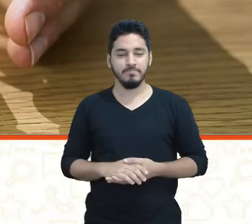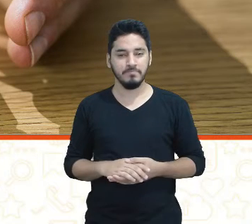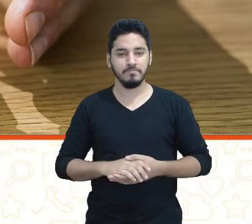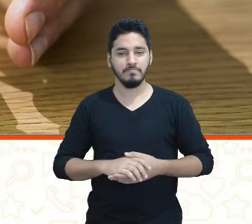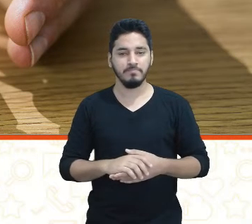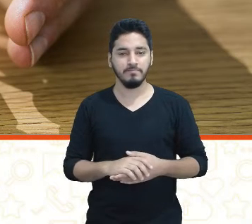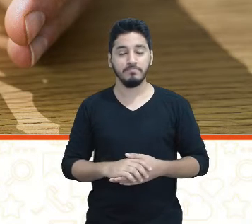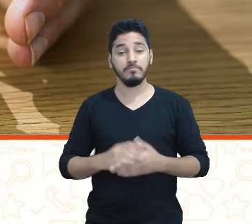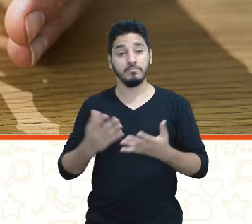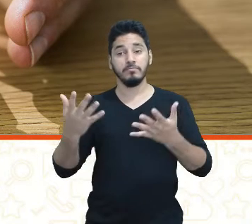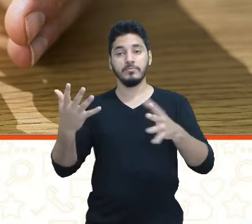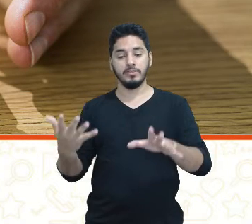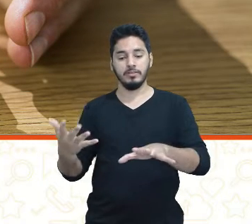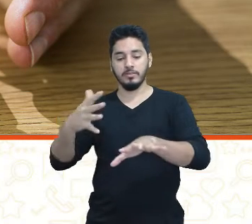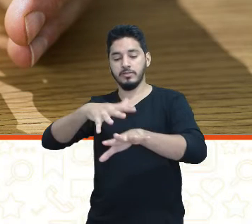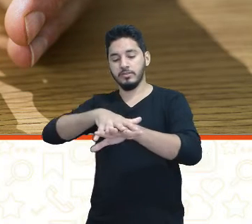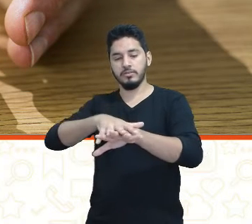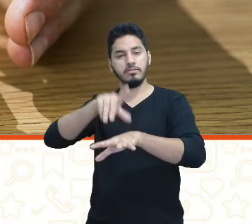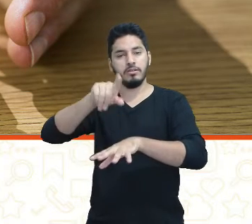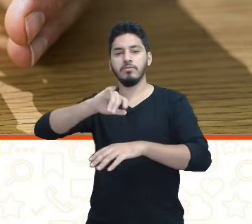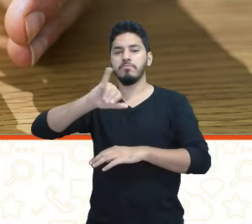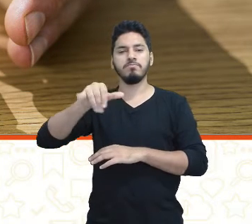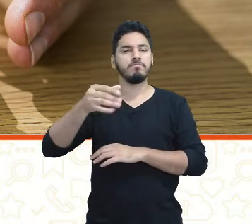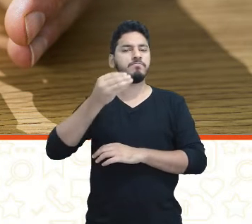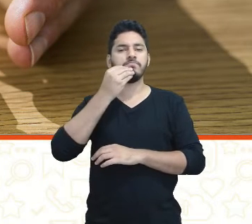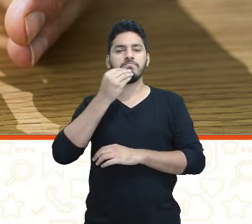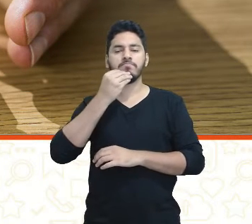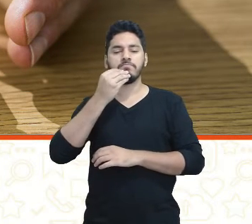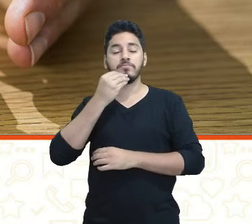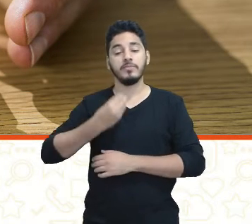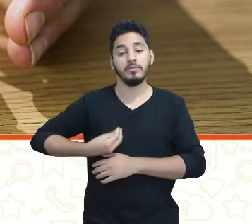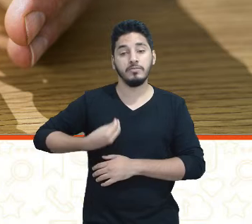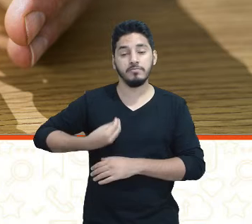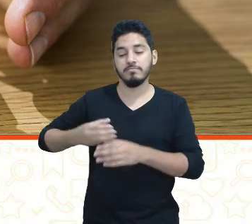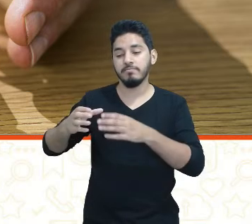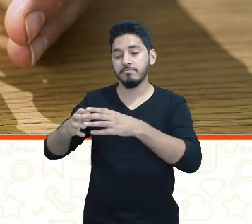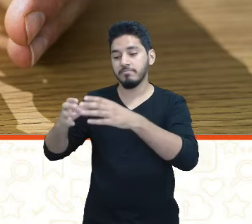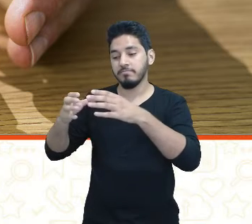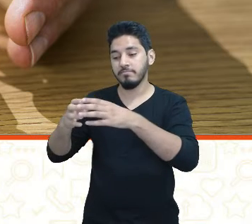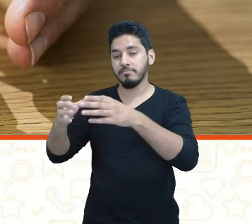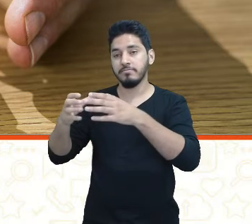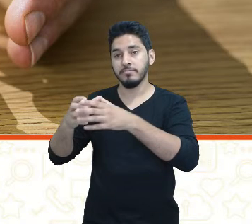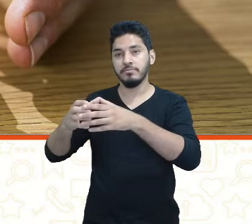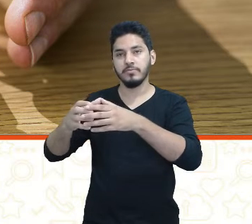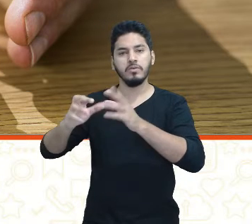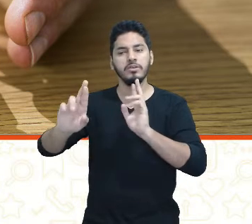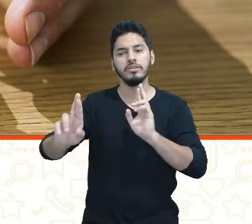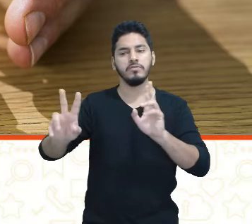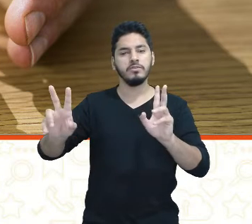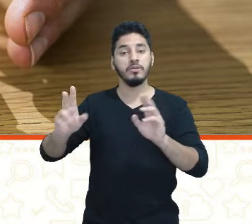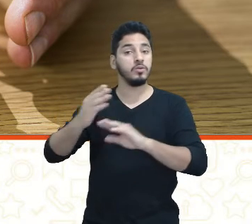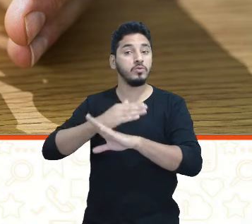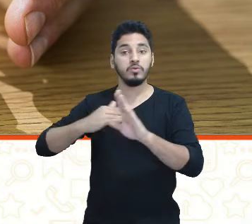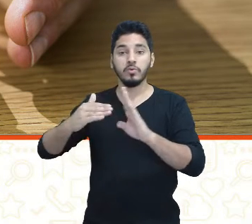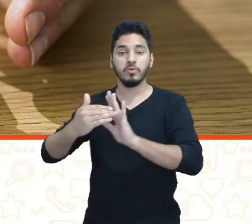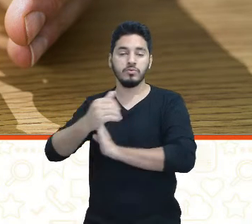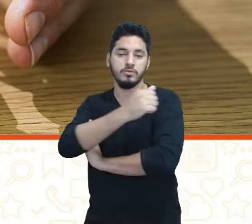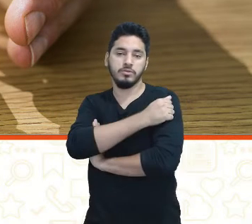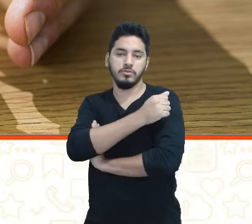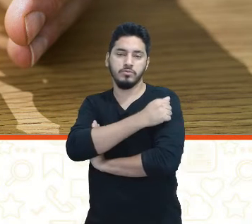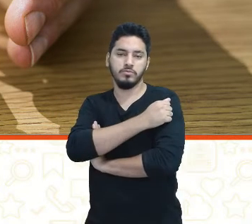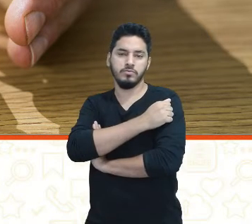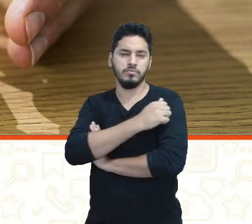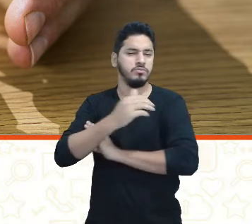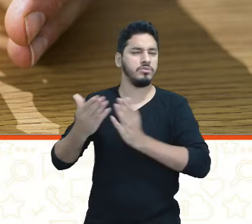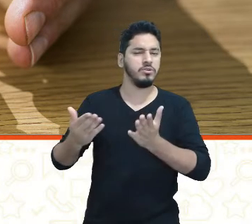A inclusão é uma oportunidade de convivência com a diversidade para todos os estudantes. Então,